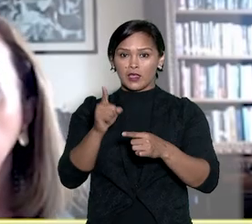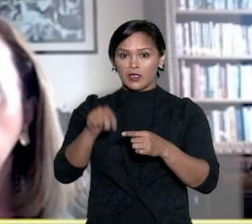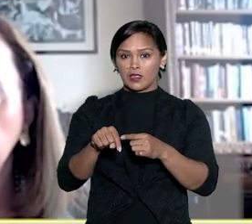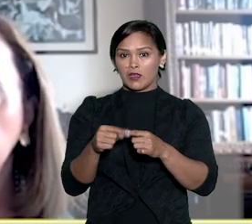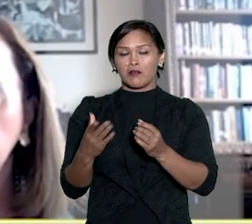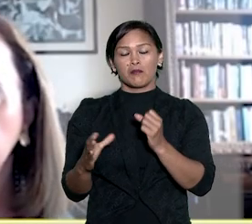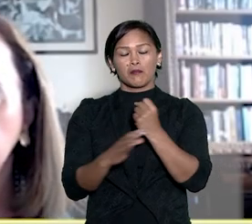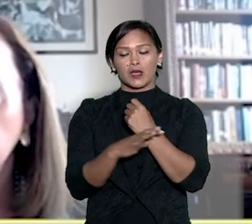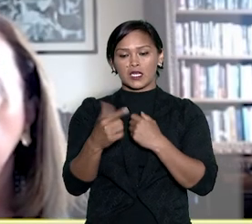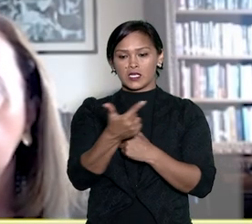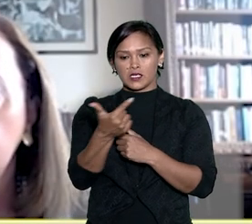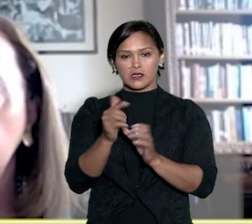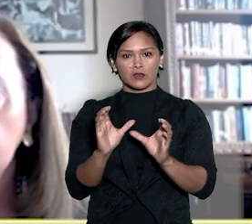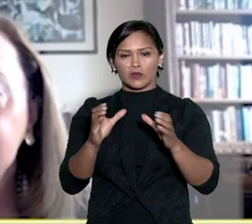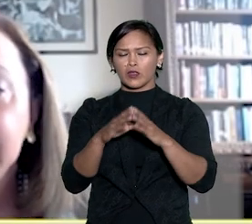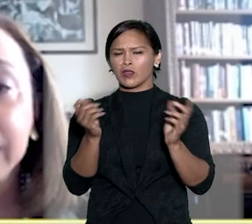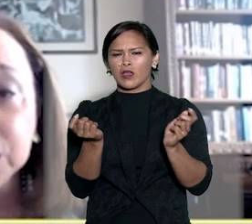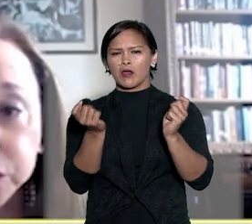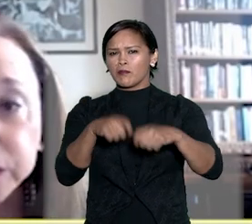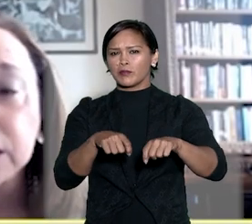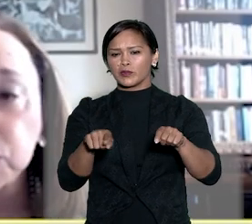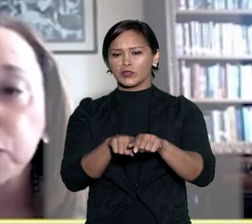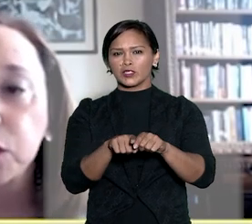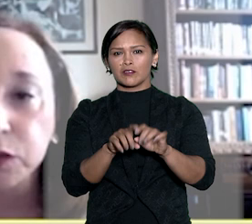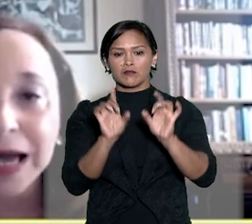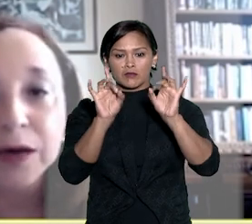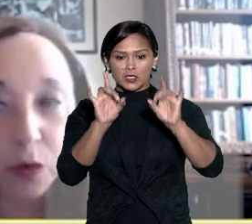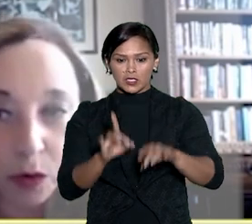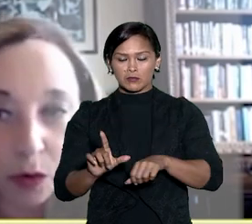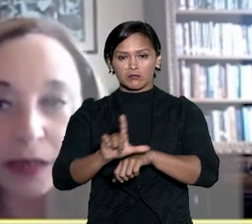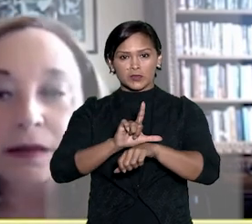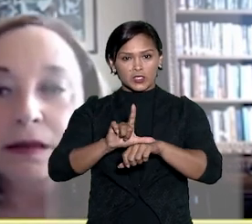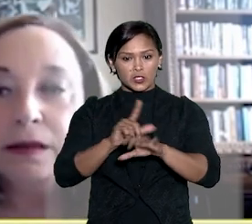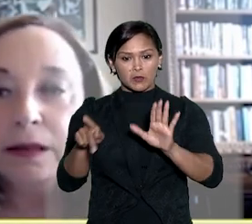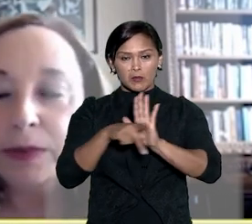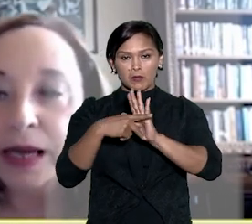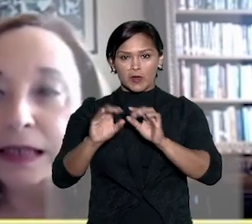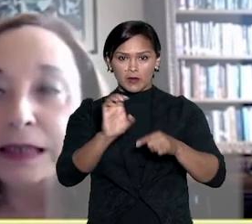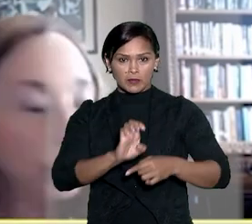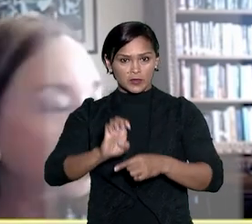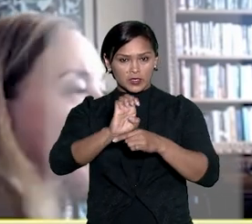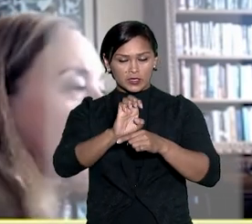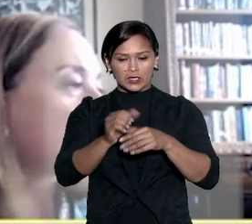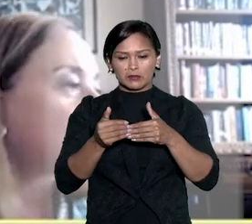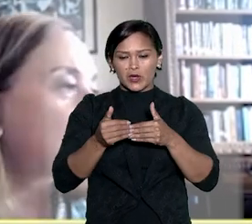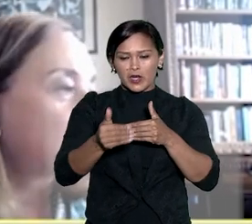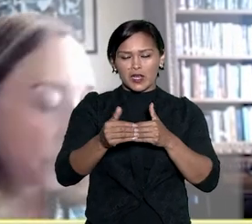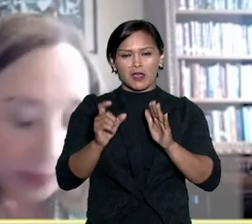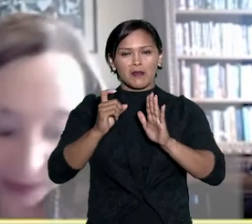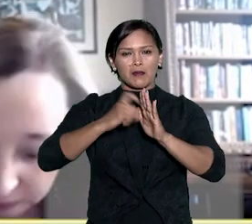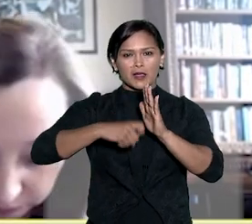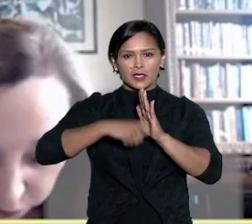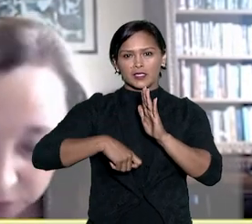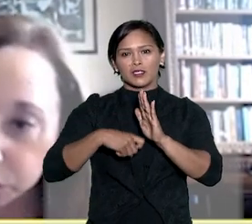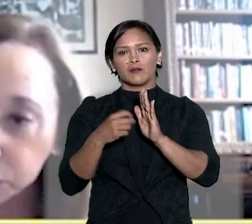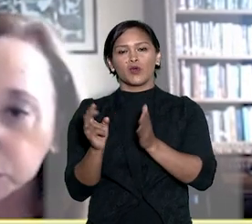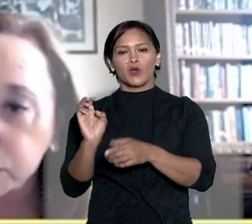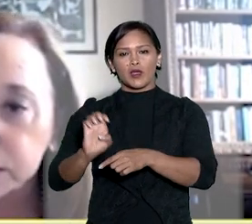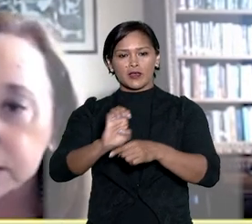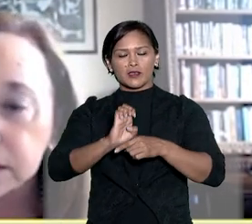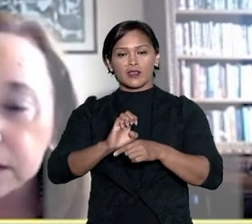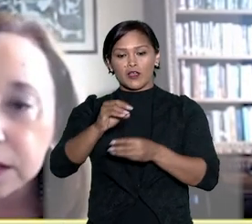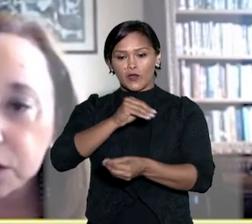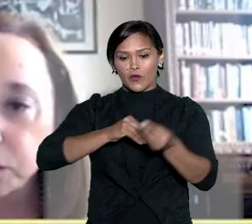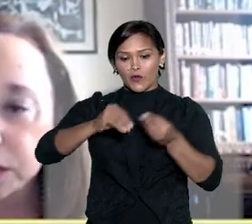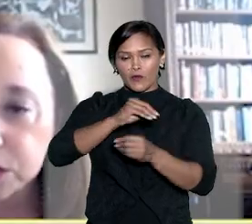Desta forma, para a segunda turma, não é possível, sem lei específica do próprio Estado, estender para tributos estaduais